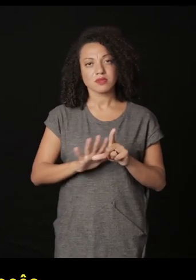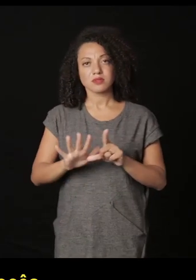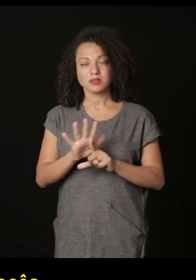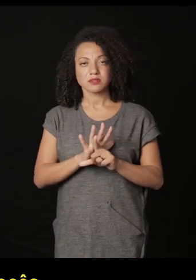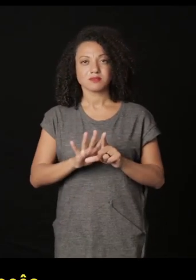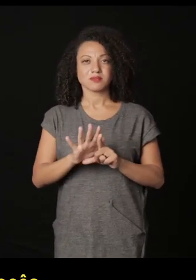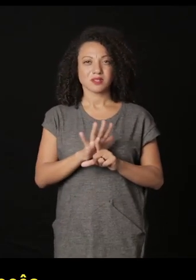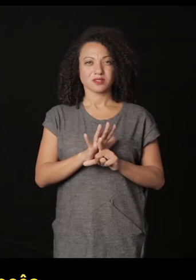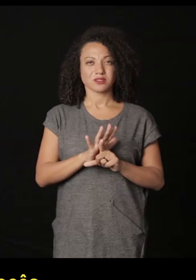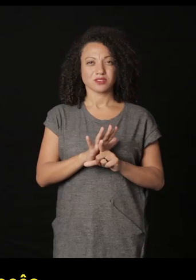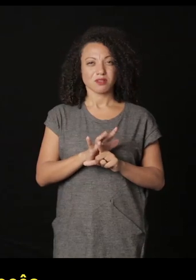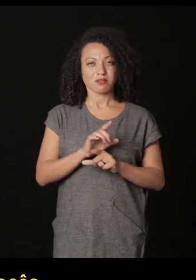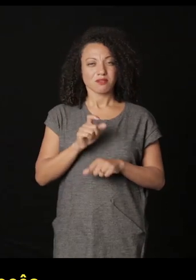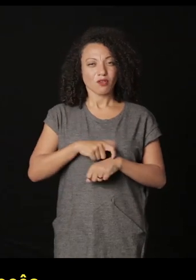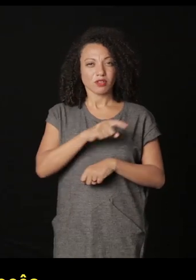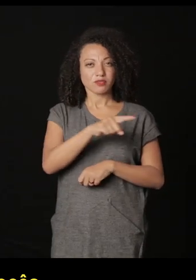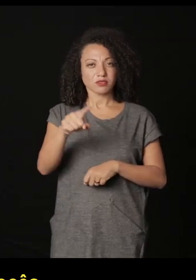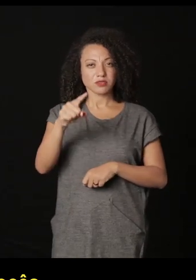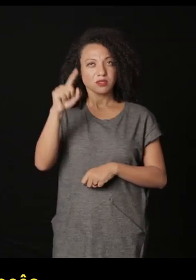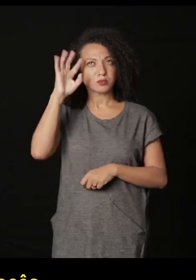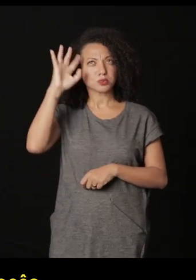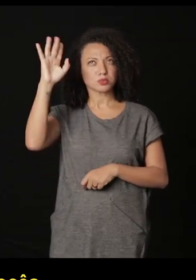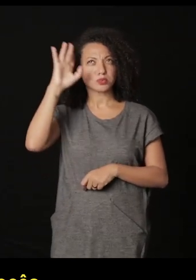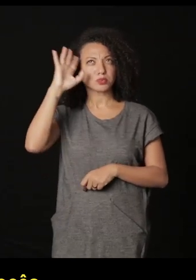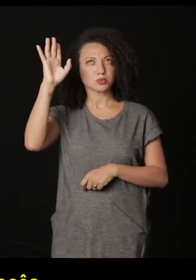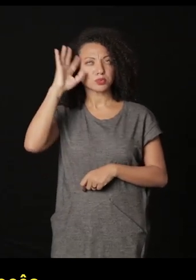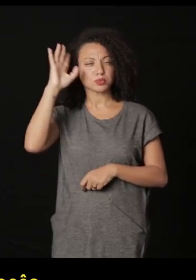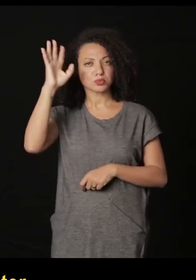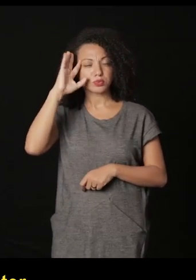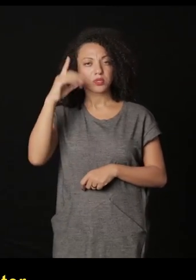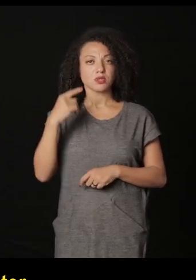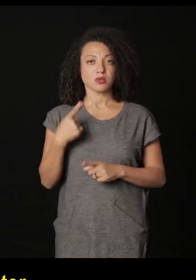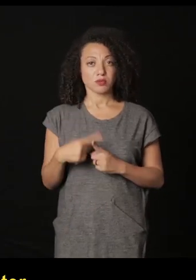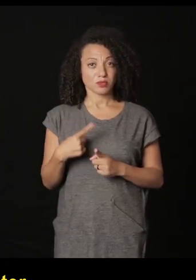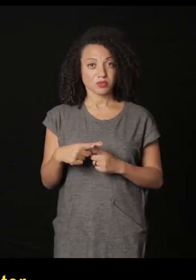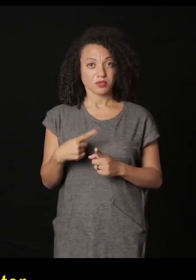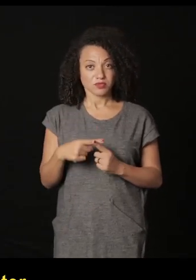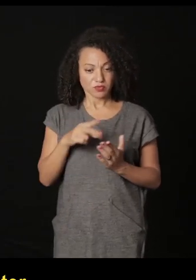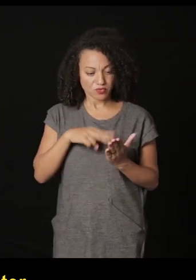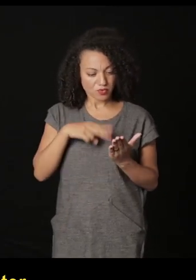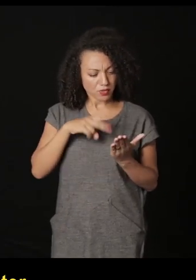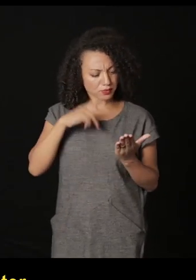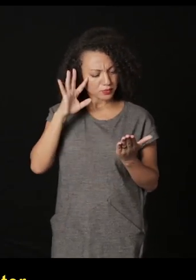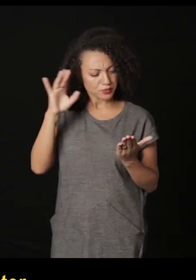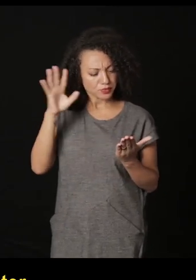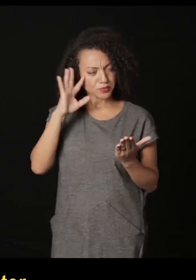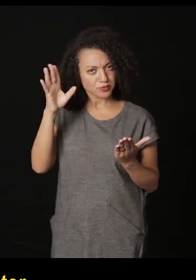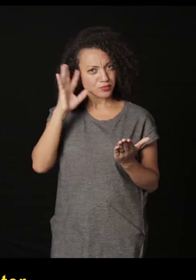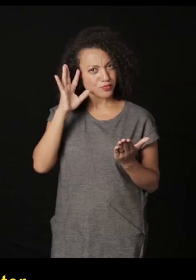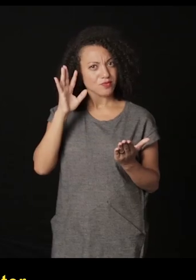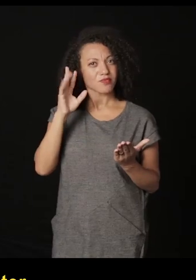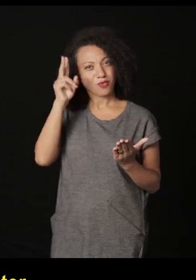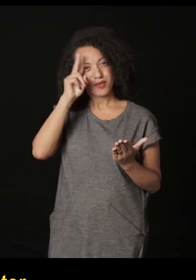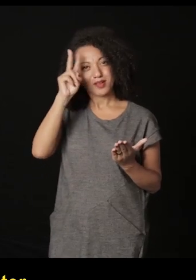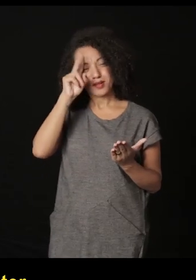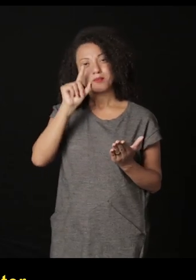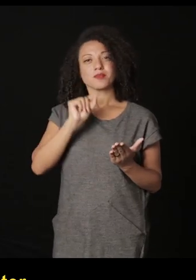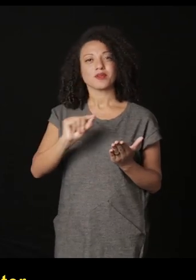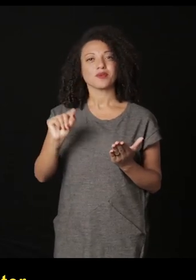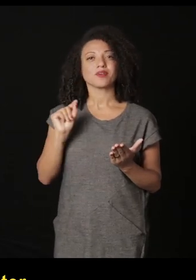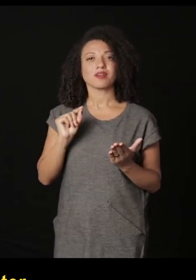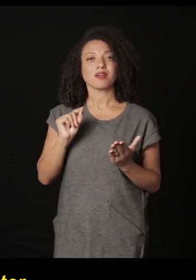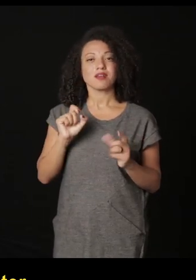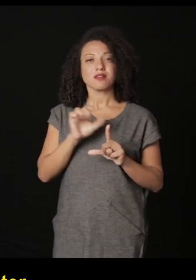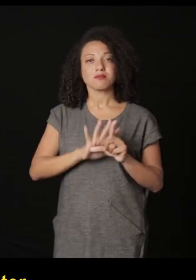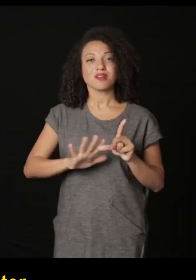algumas imagens quando vocês formarem mentalmente a imagem a partir da leitura vão remeter